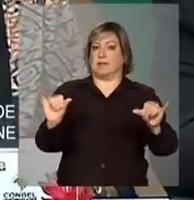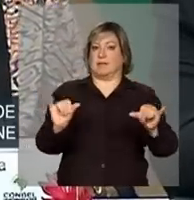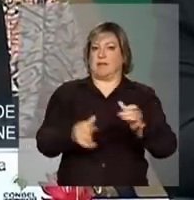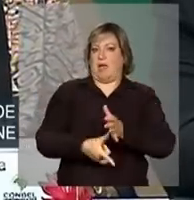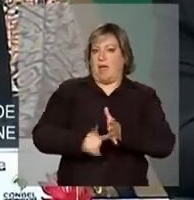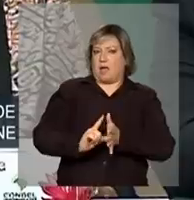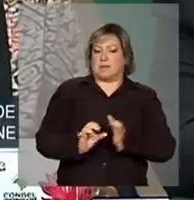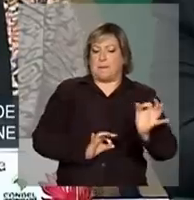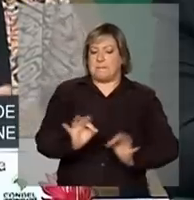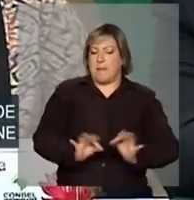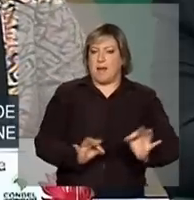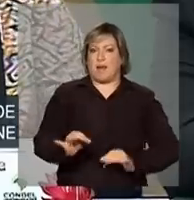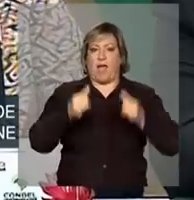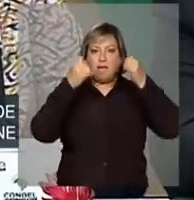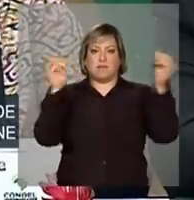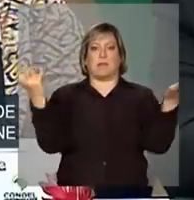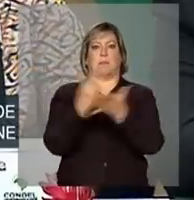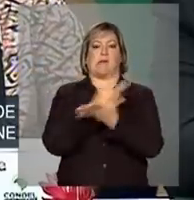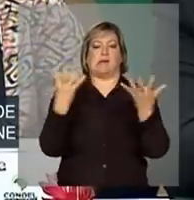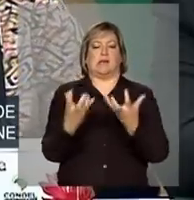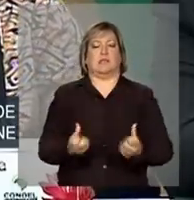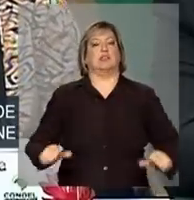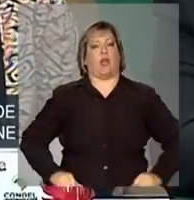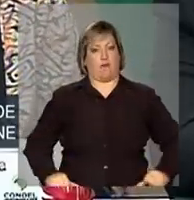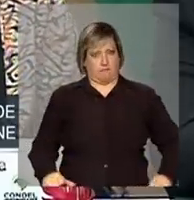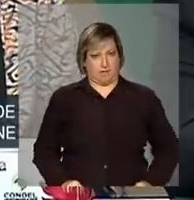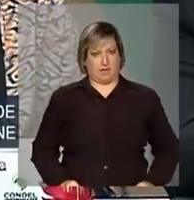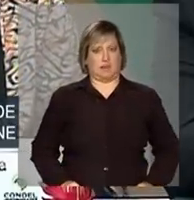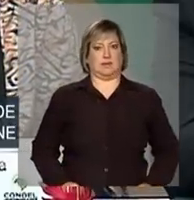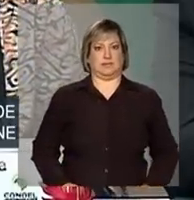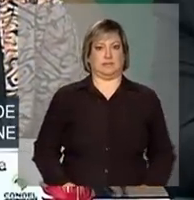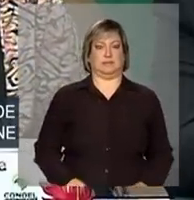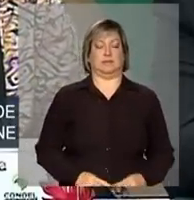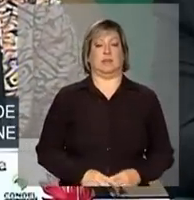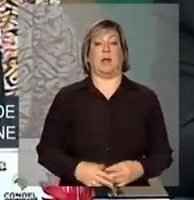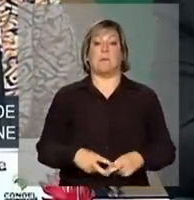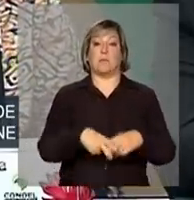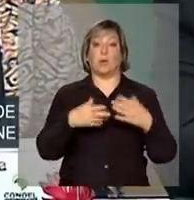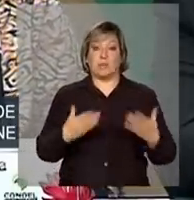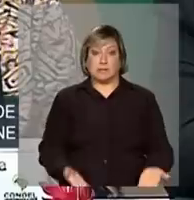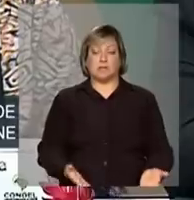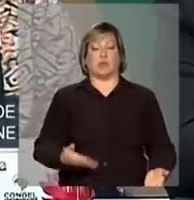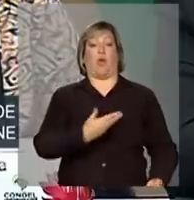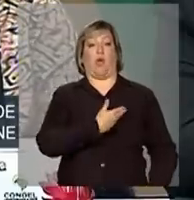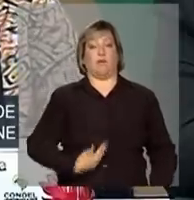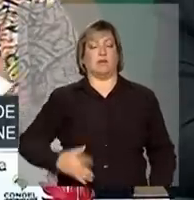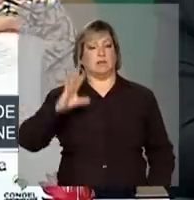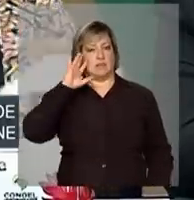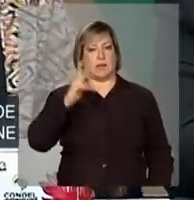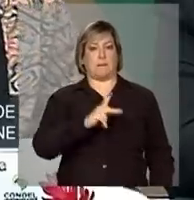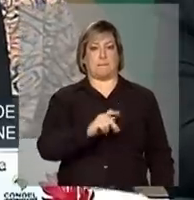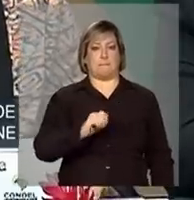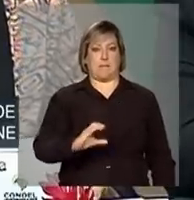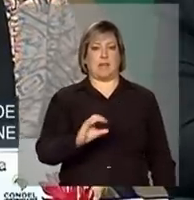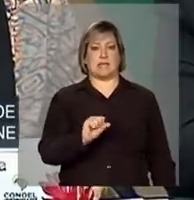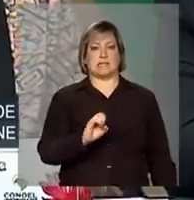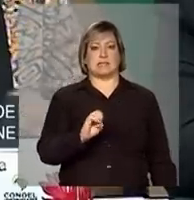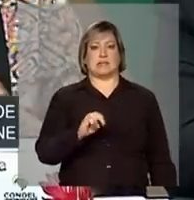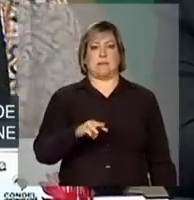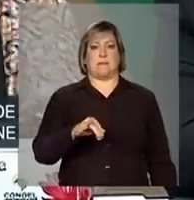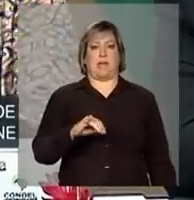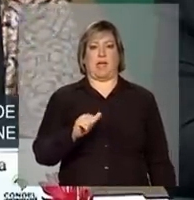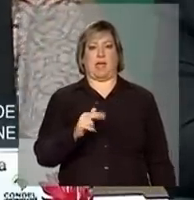Por isso, a expectativa do governo é que as obras do parque semiárido sejam